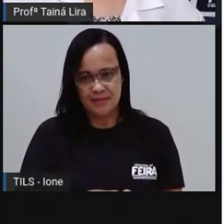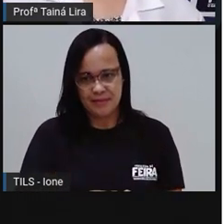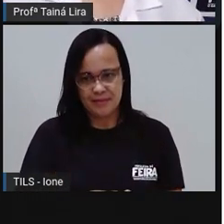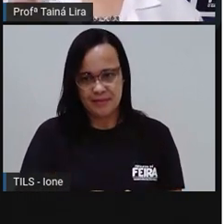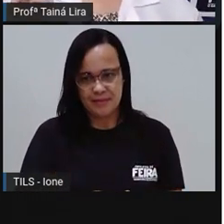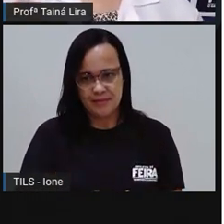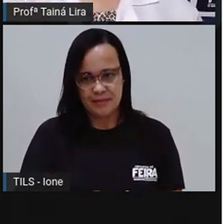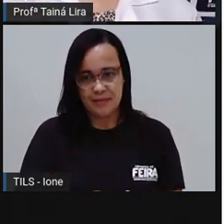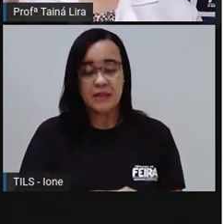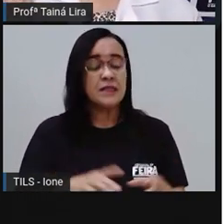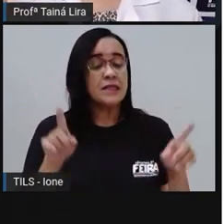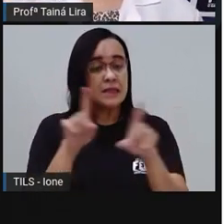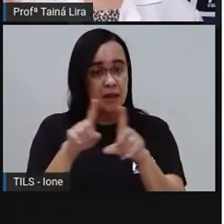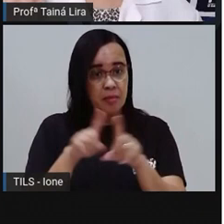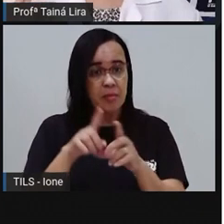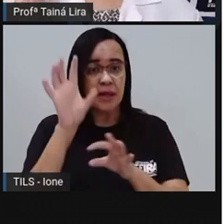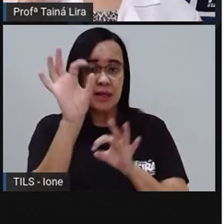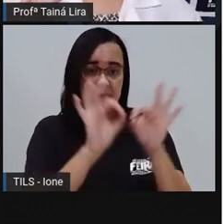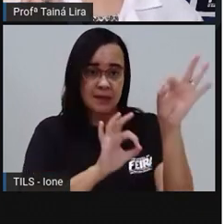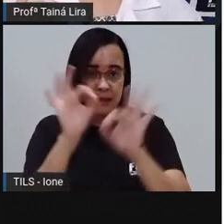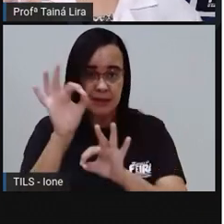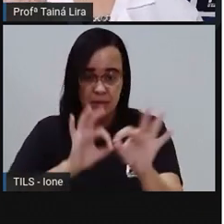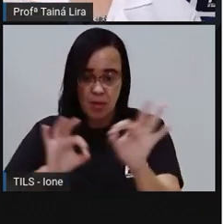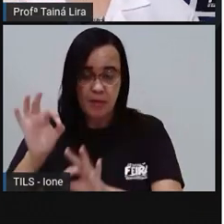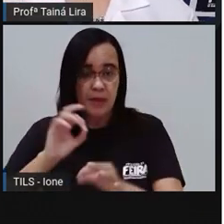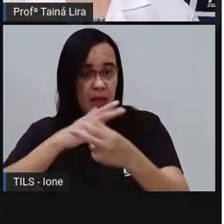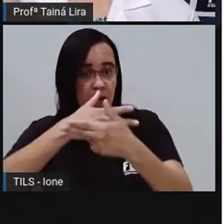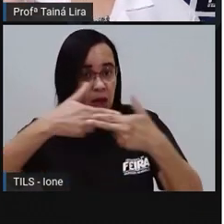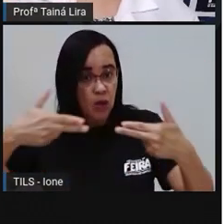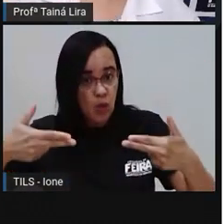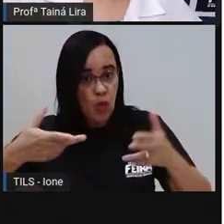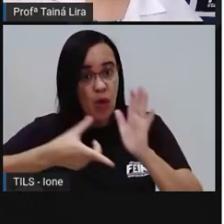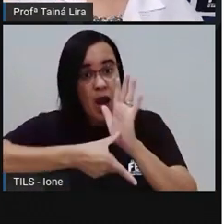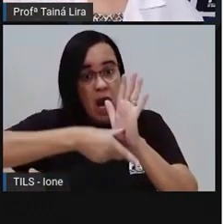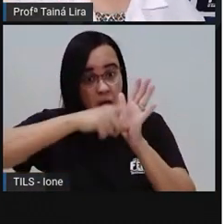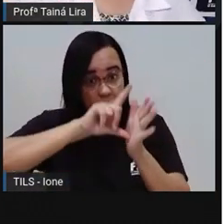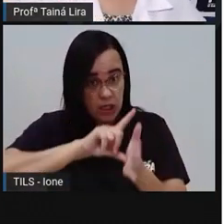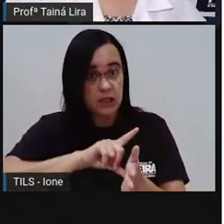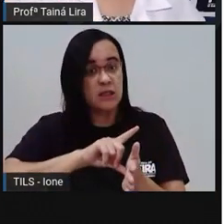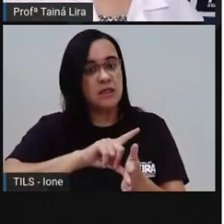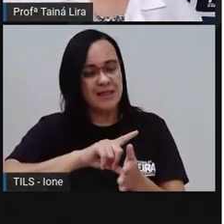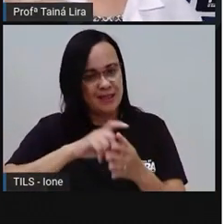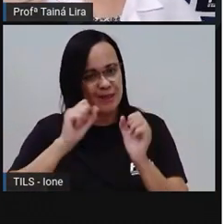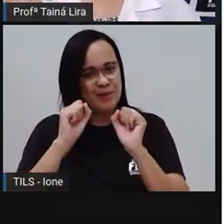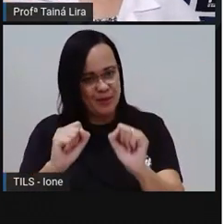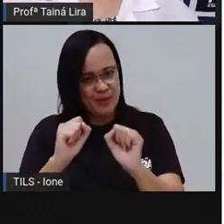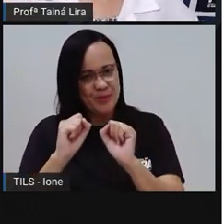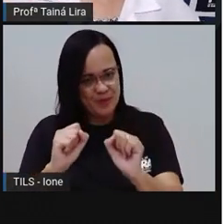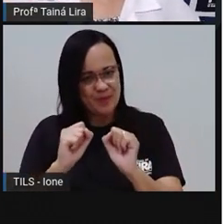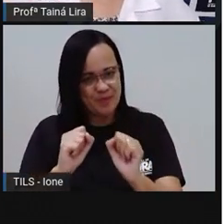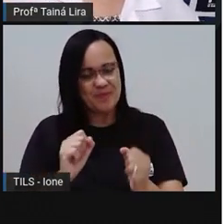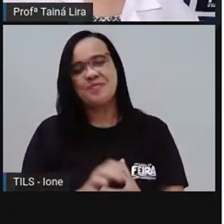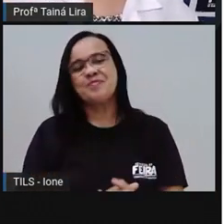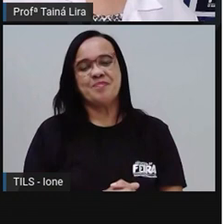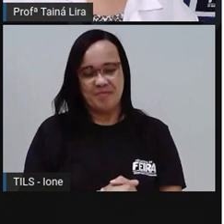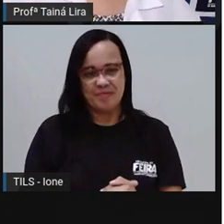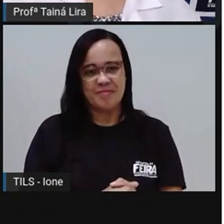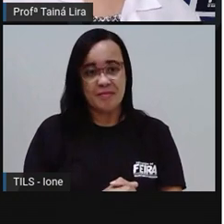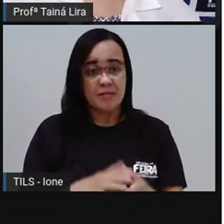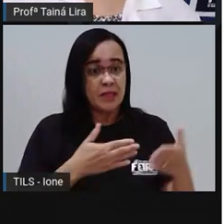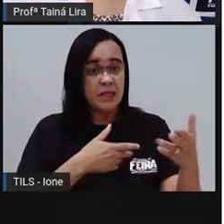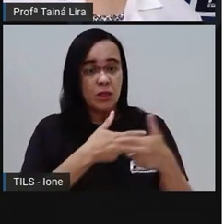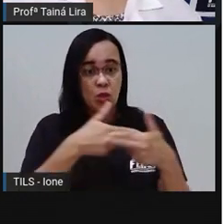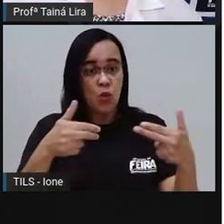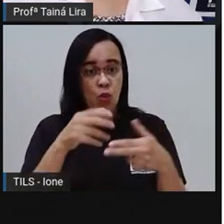Separar os ingredientes Com antecedência Tá bom? Então você vai precisar ver O que é que eu vou